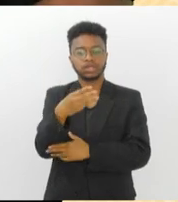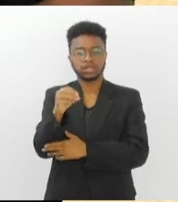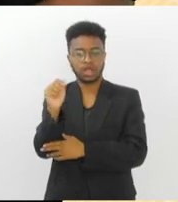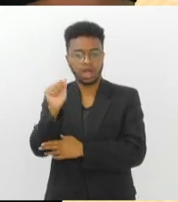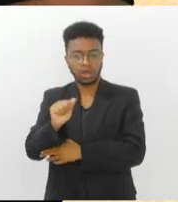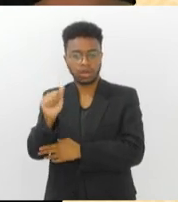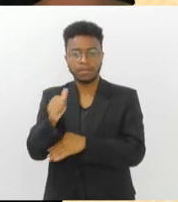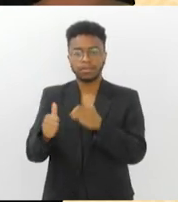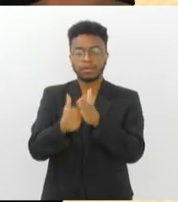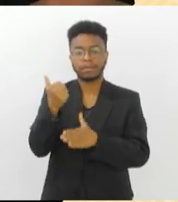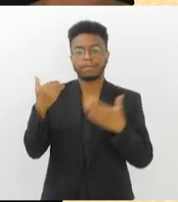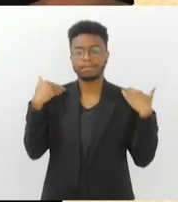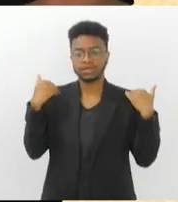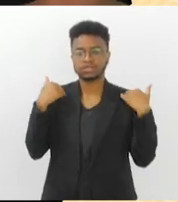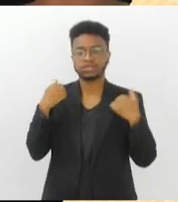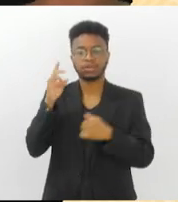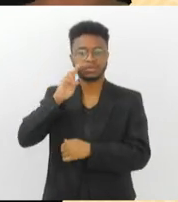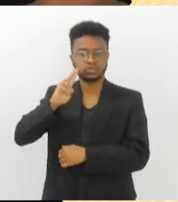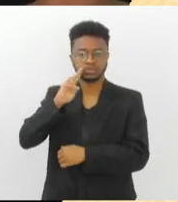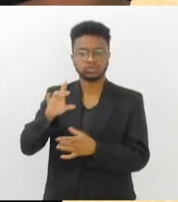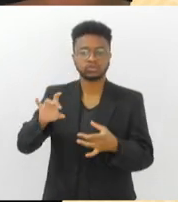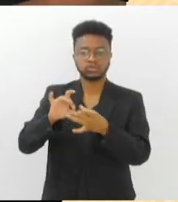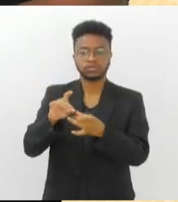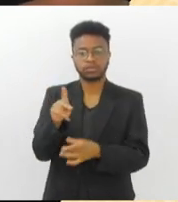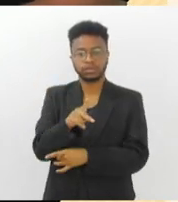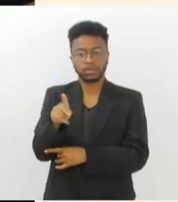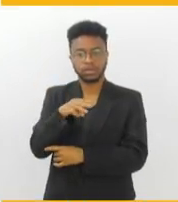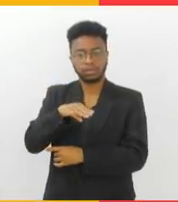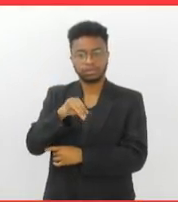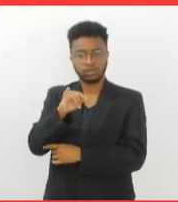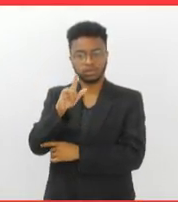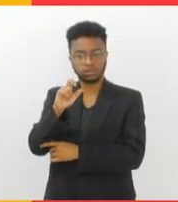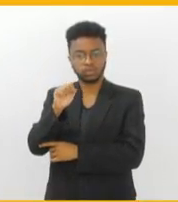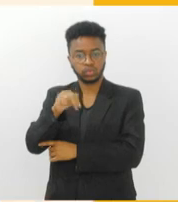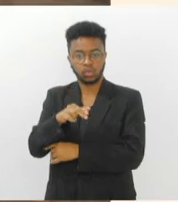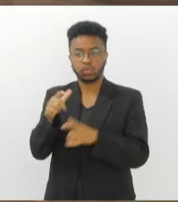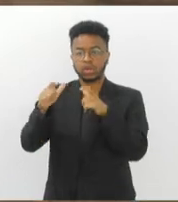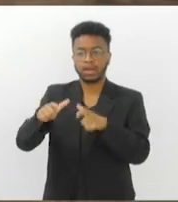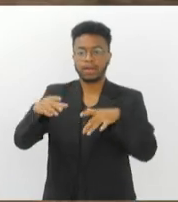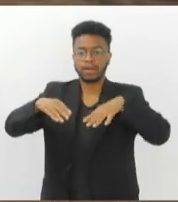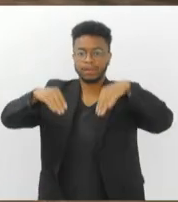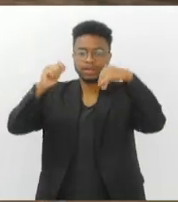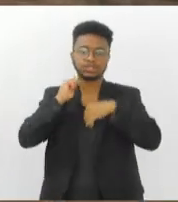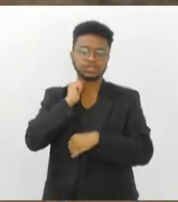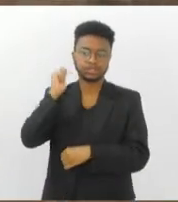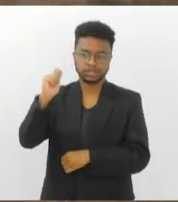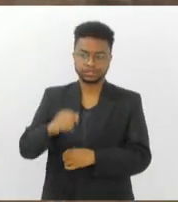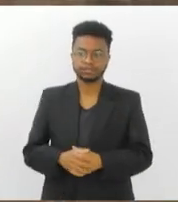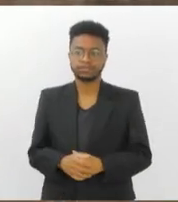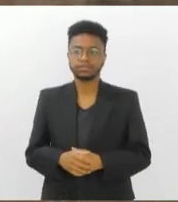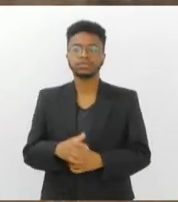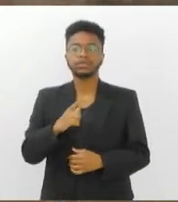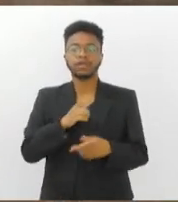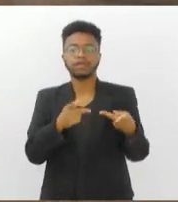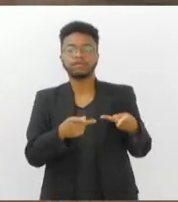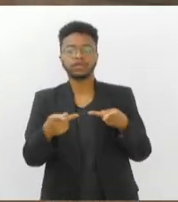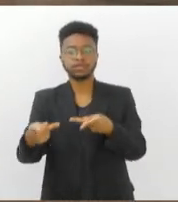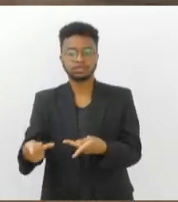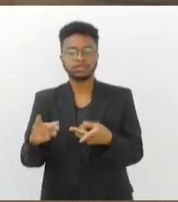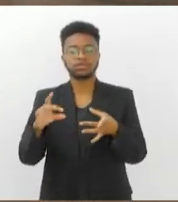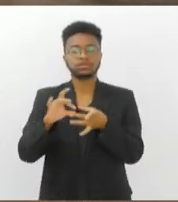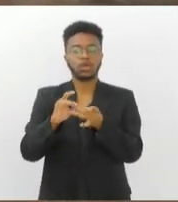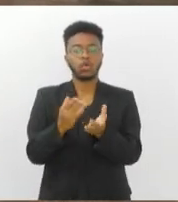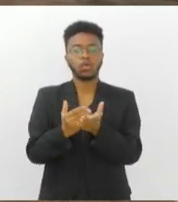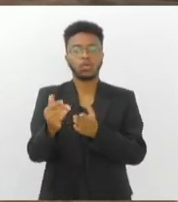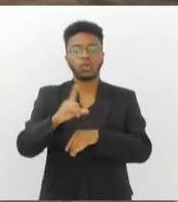passeio pela história com o professor Milton Teixeira no Palácio Tiradentes. A visitação com os ouvintes será feita a partir das